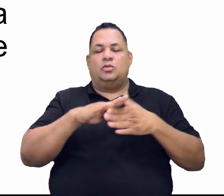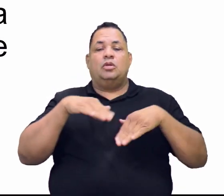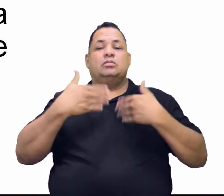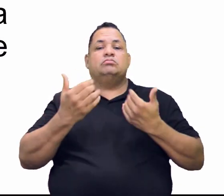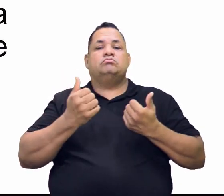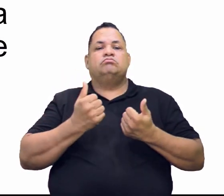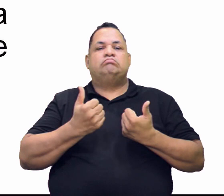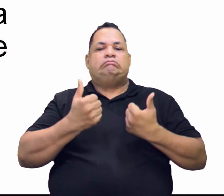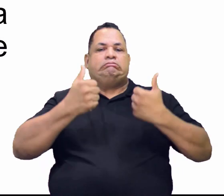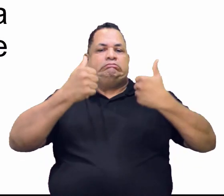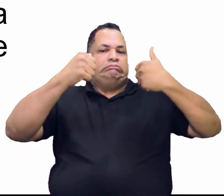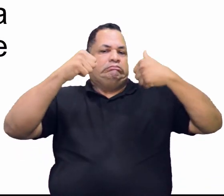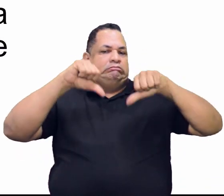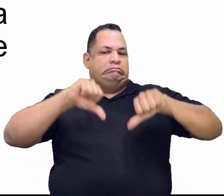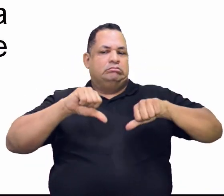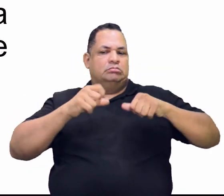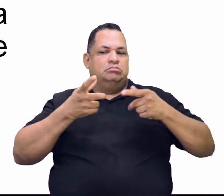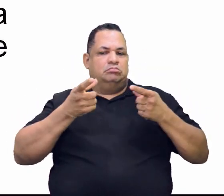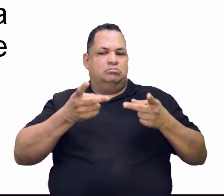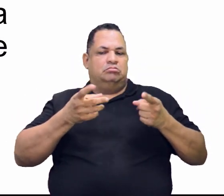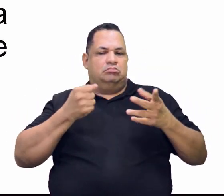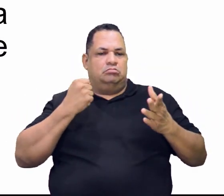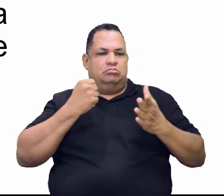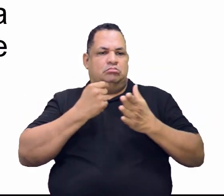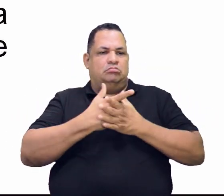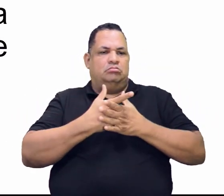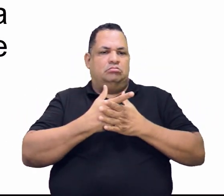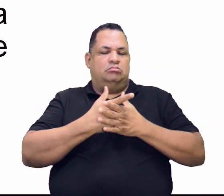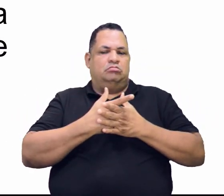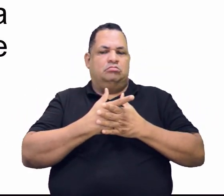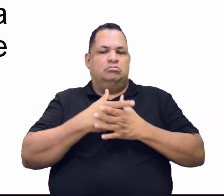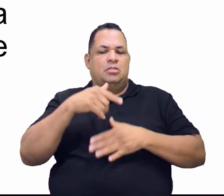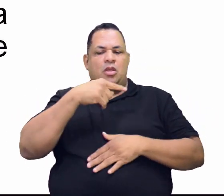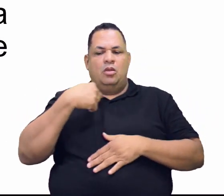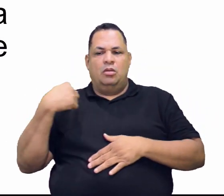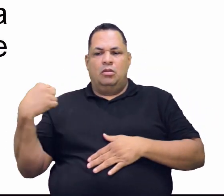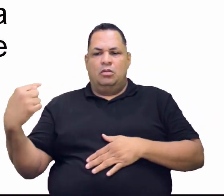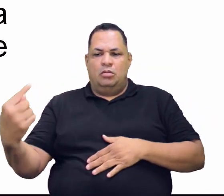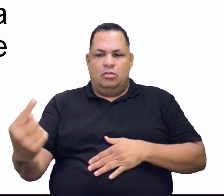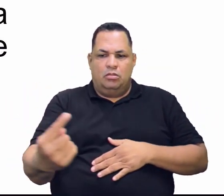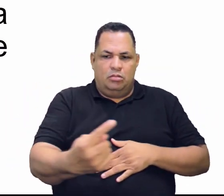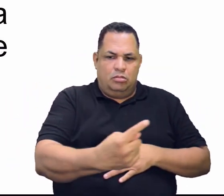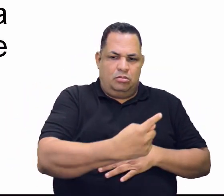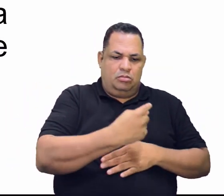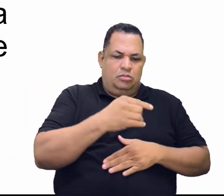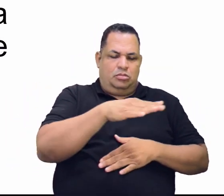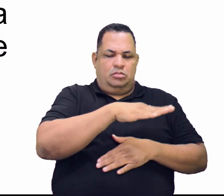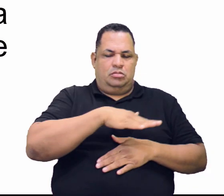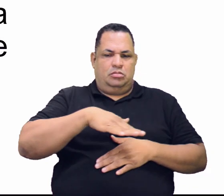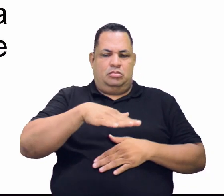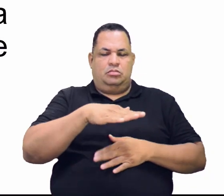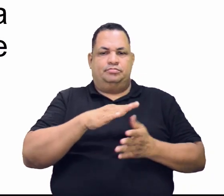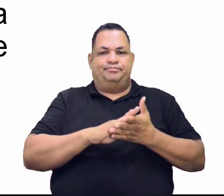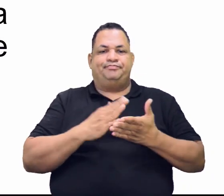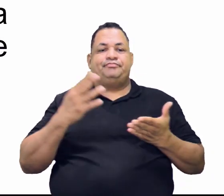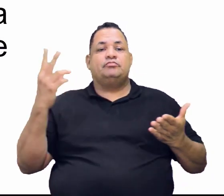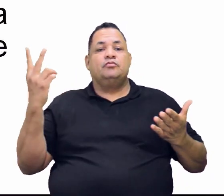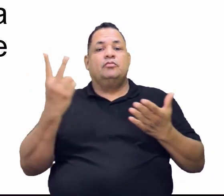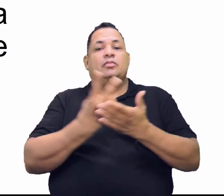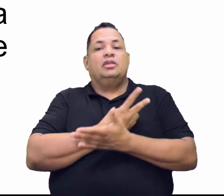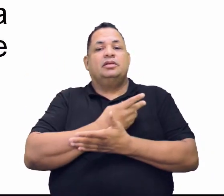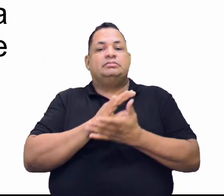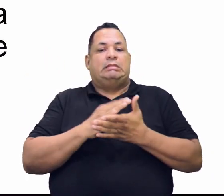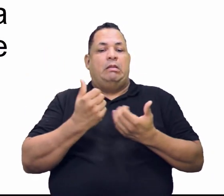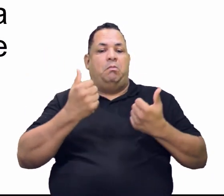Quais? A falência do comércio que está no entorno. E, ao causar